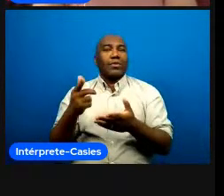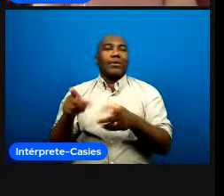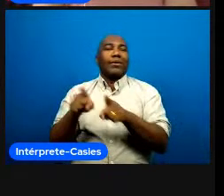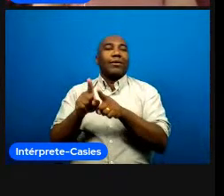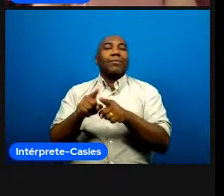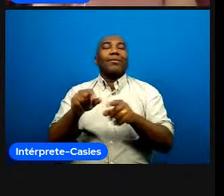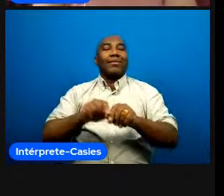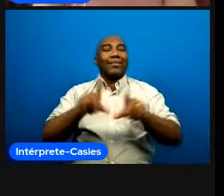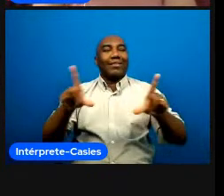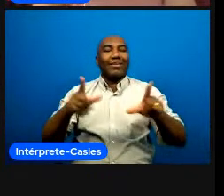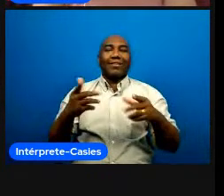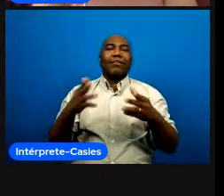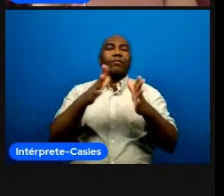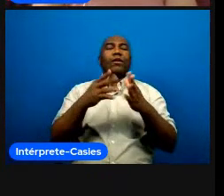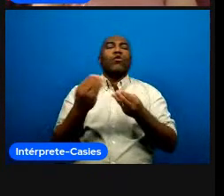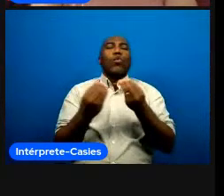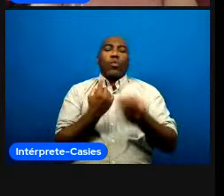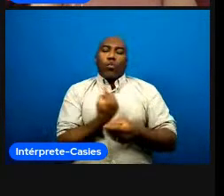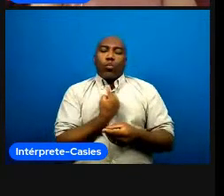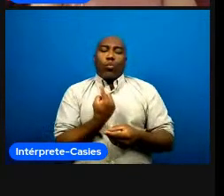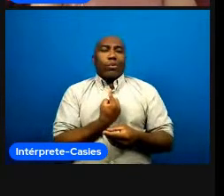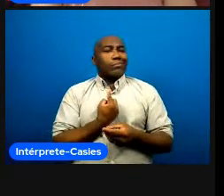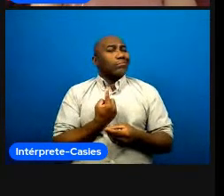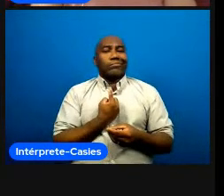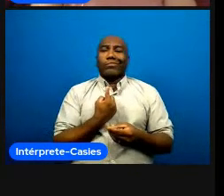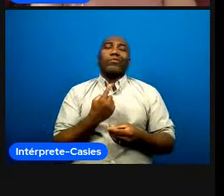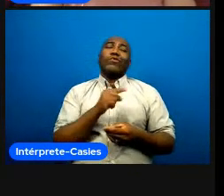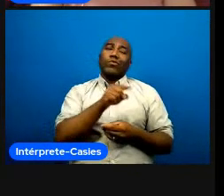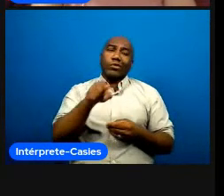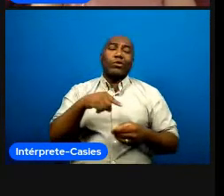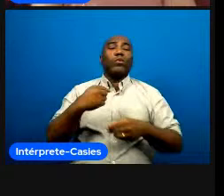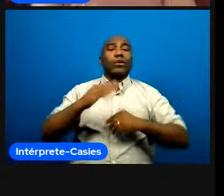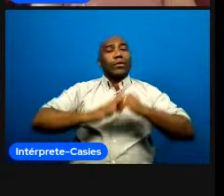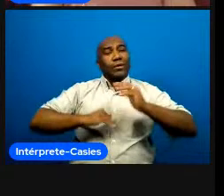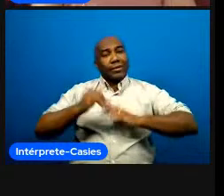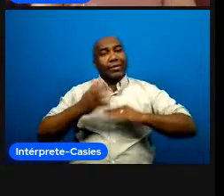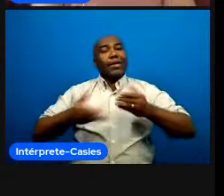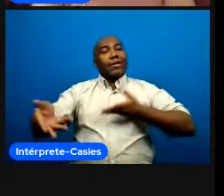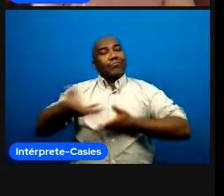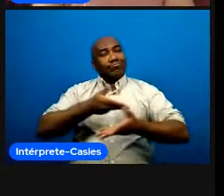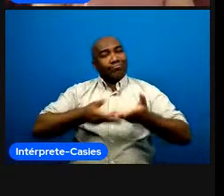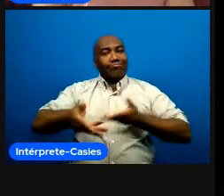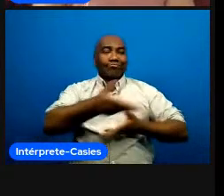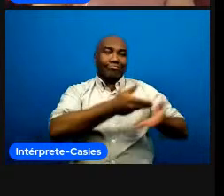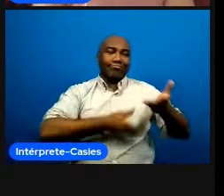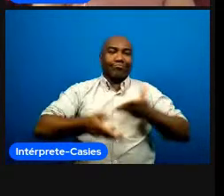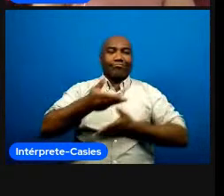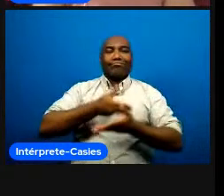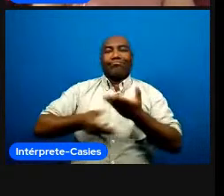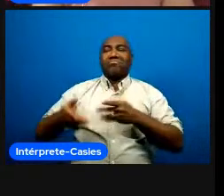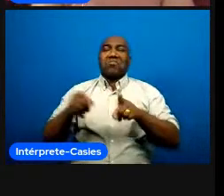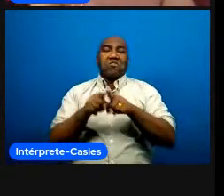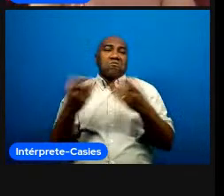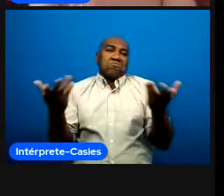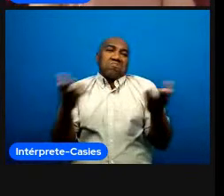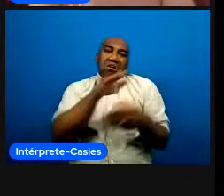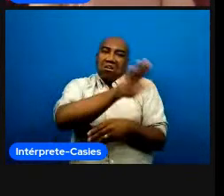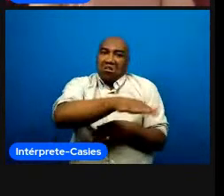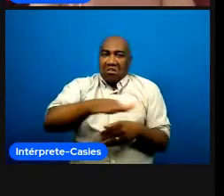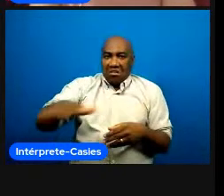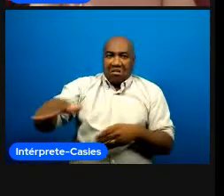trabalham de maneira isolada a sua eficácia depende da interação com outras pessoas sejam lá os alunos na escola